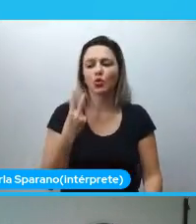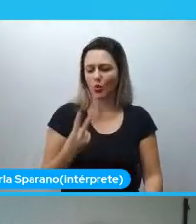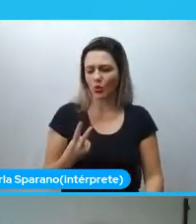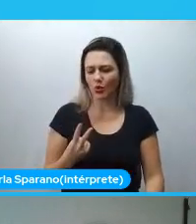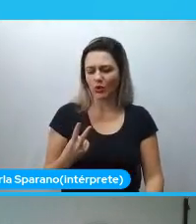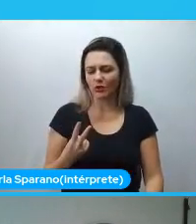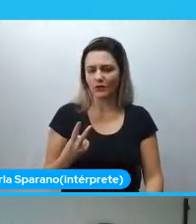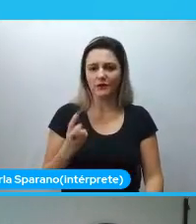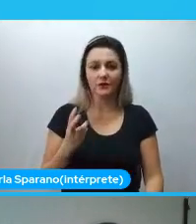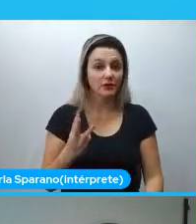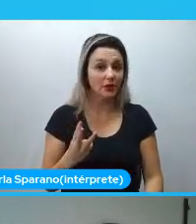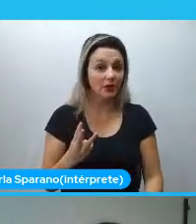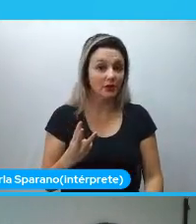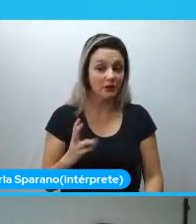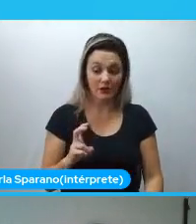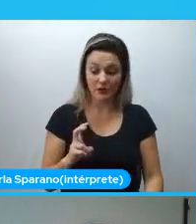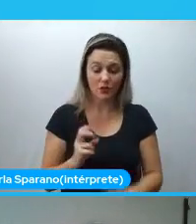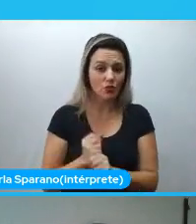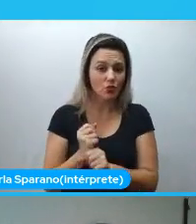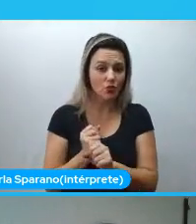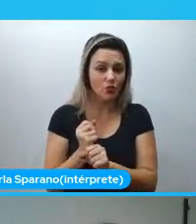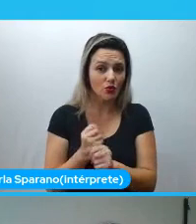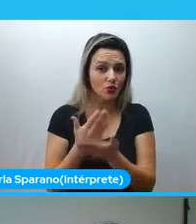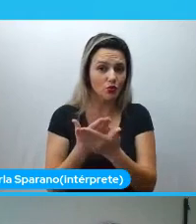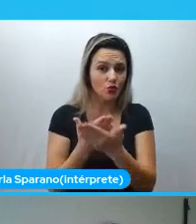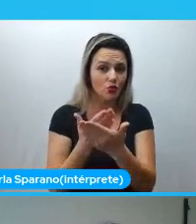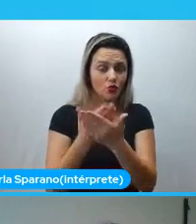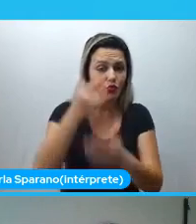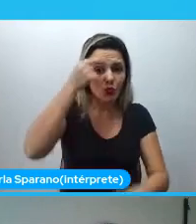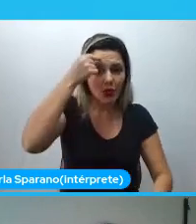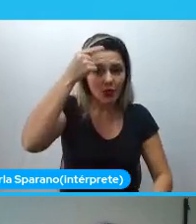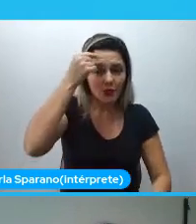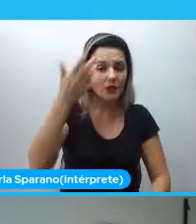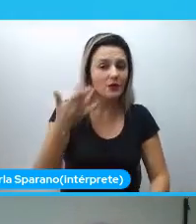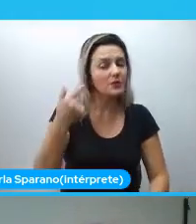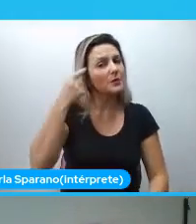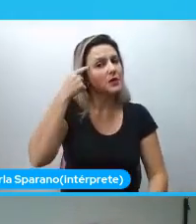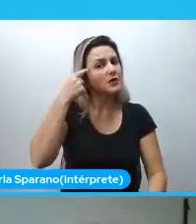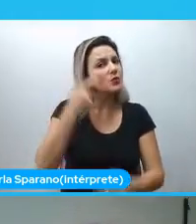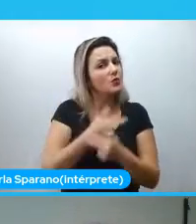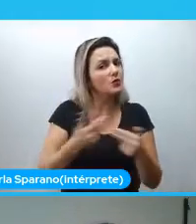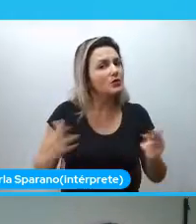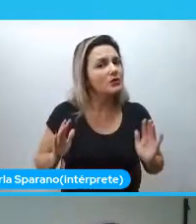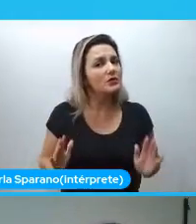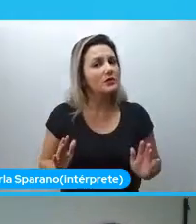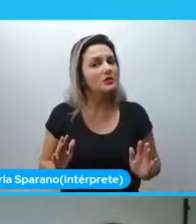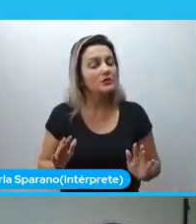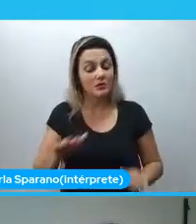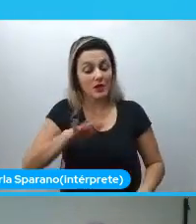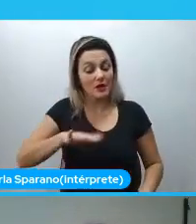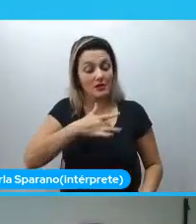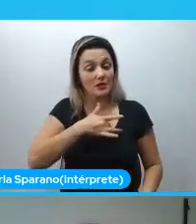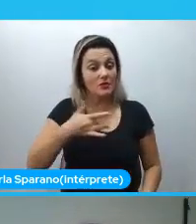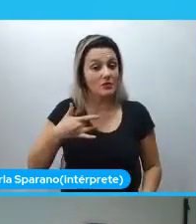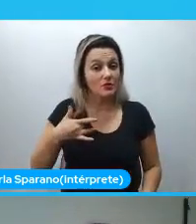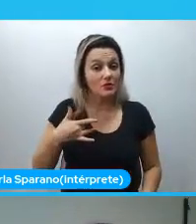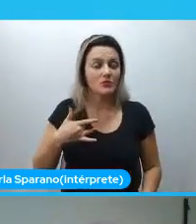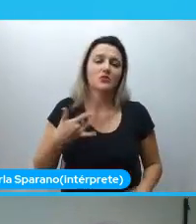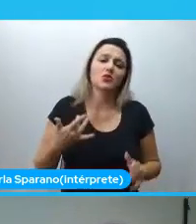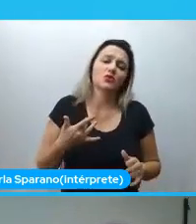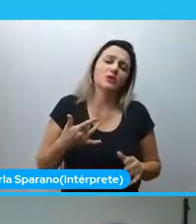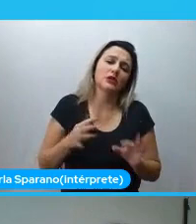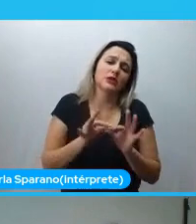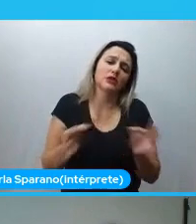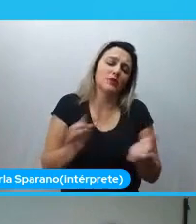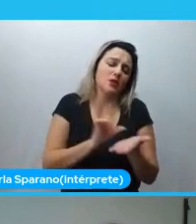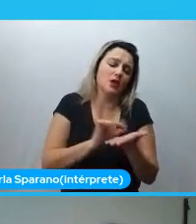graduação, você tem que pensar e construir alguma coisa. Principalmente se você estiver em saúde. Seja um pequeno artigo, um pequeno